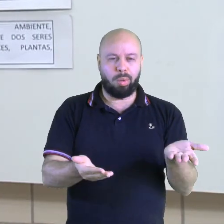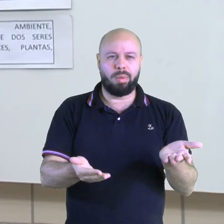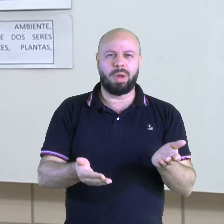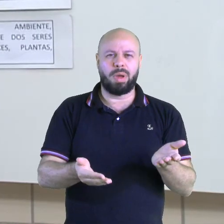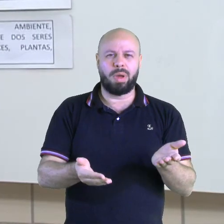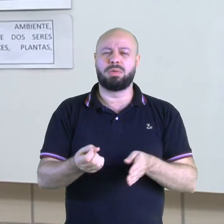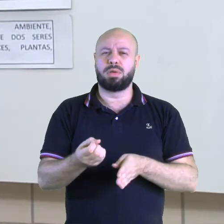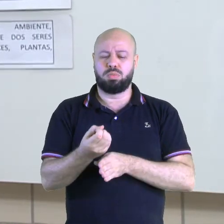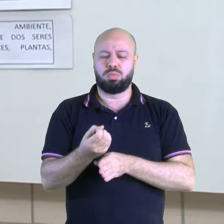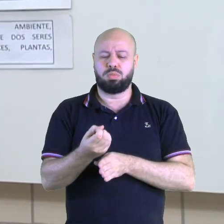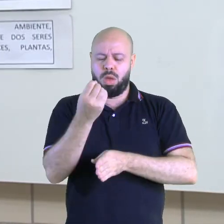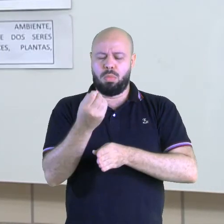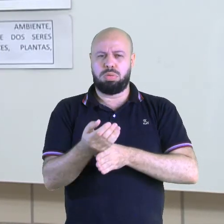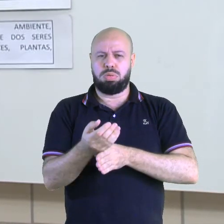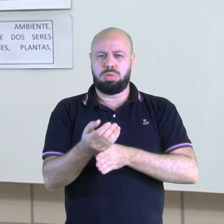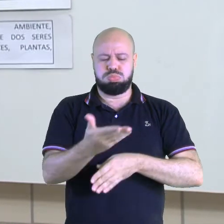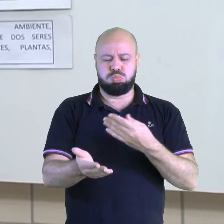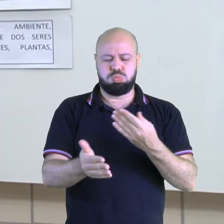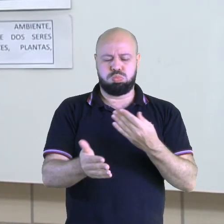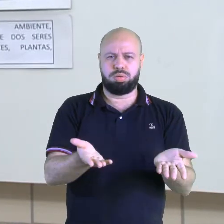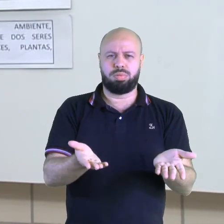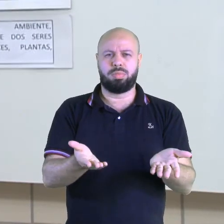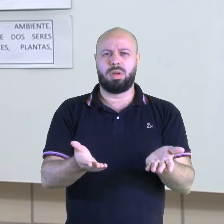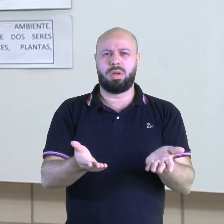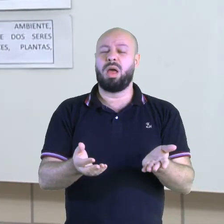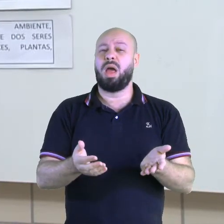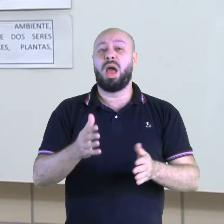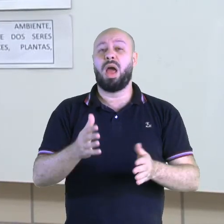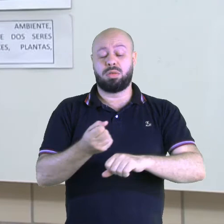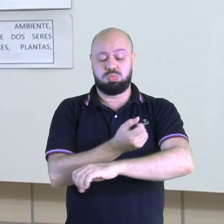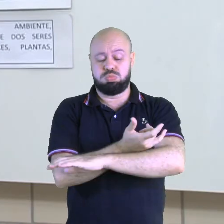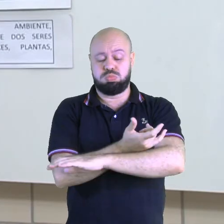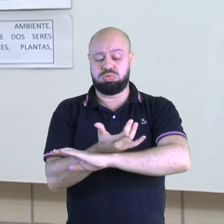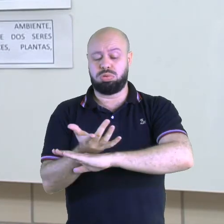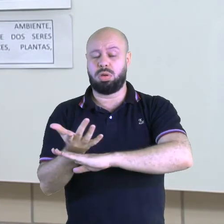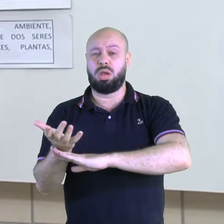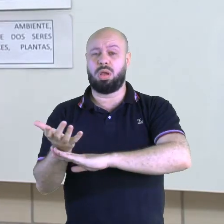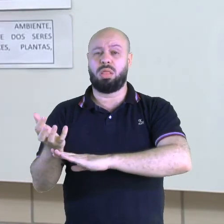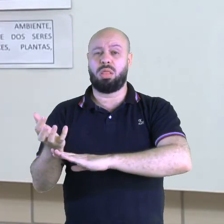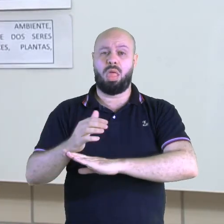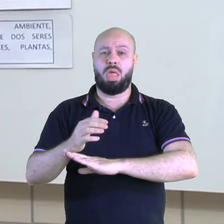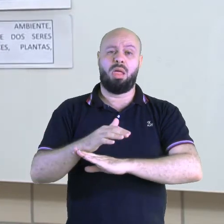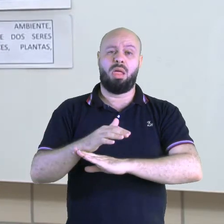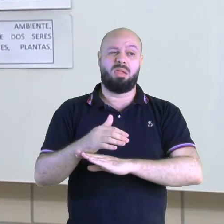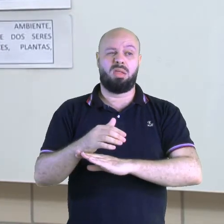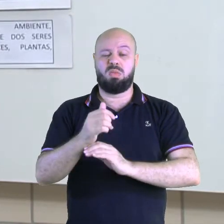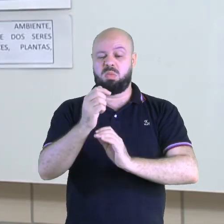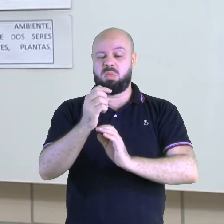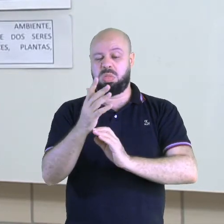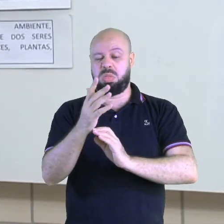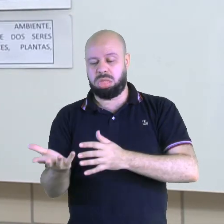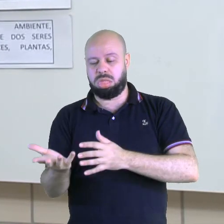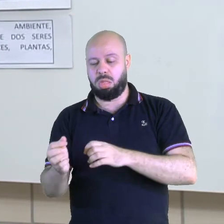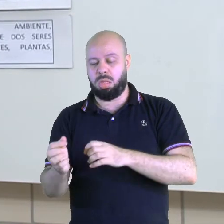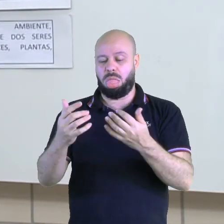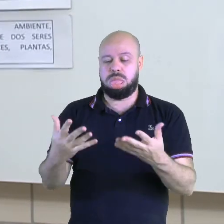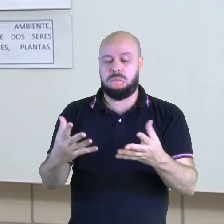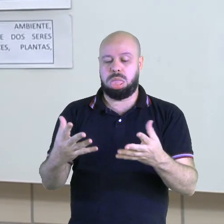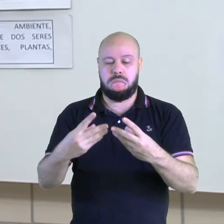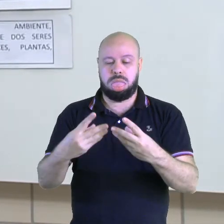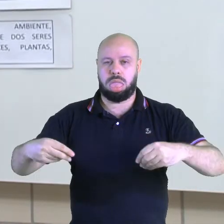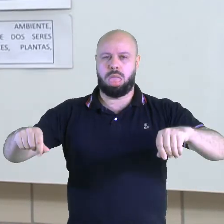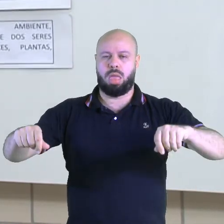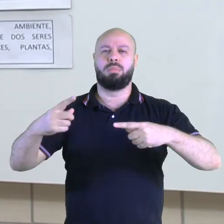grandes e pequenos peixes, plantas que estão morrendo. E muitas das vezes é causada por quê? Pela poluição da água.